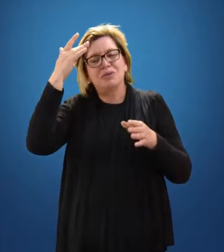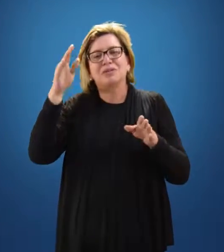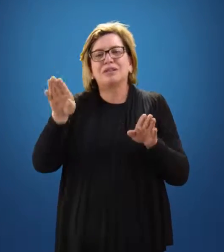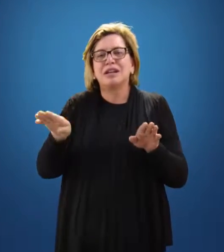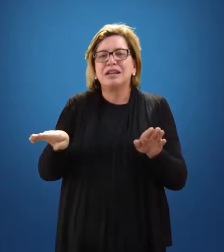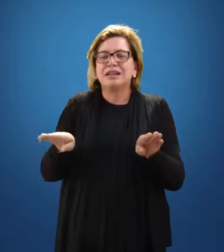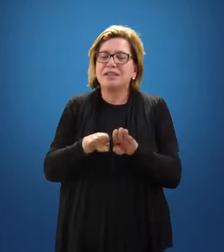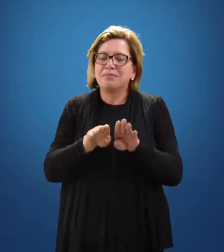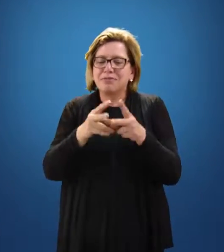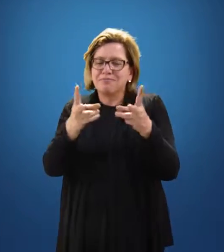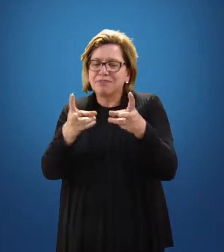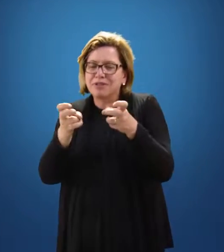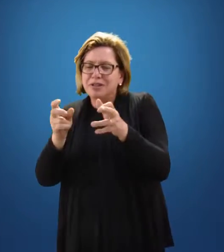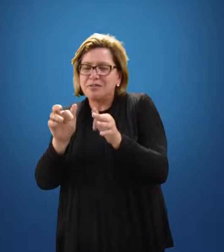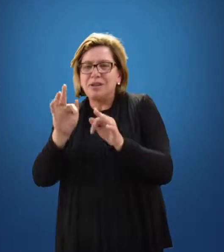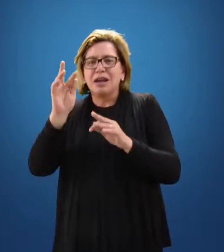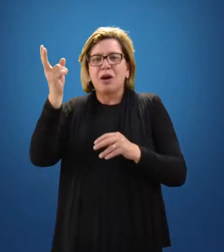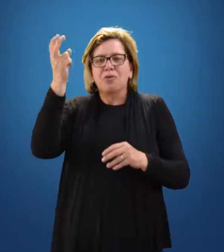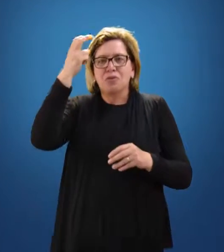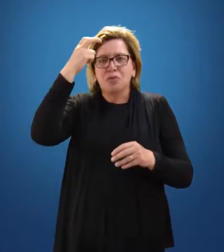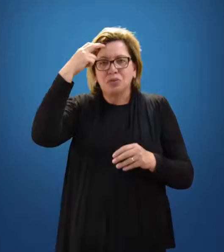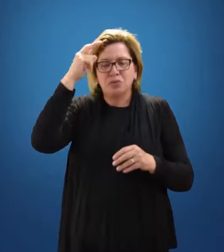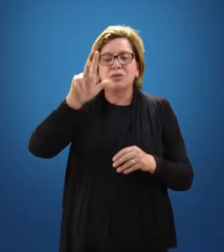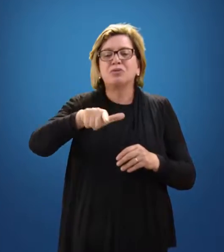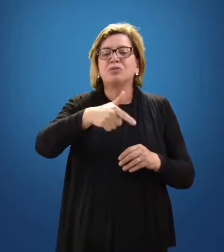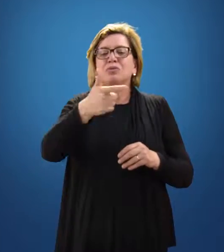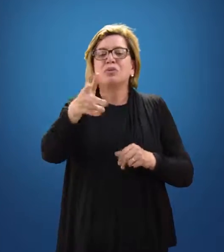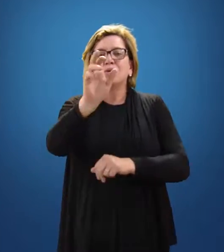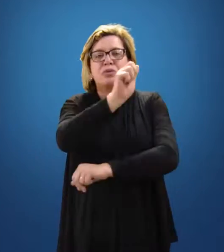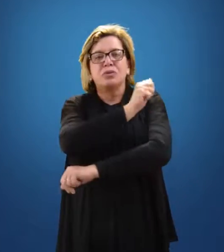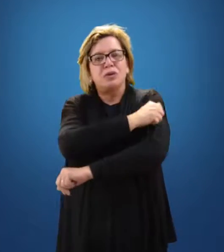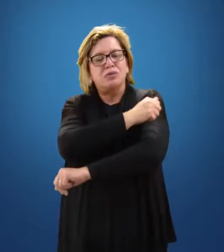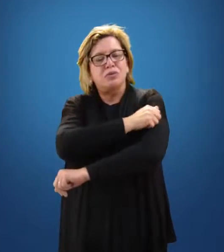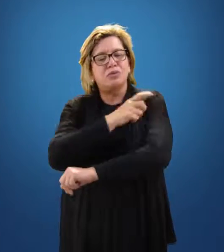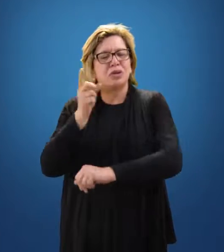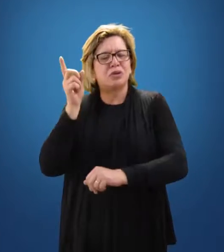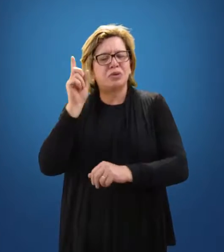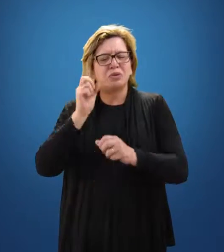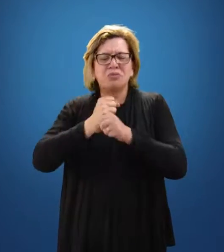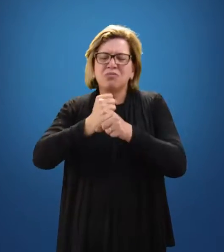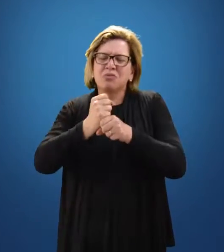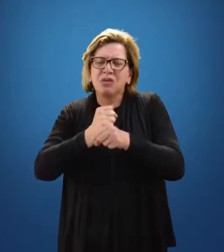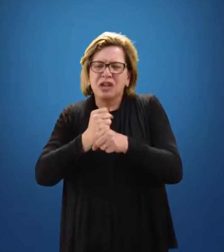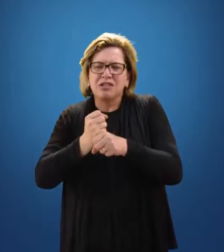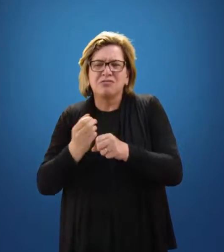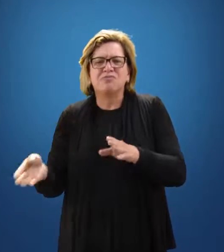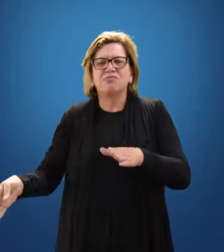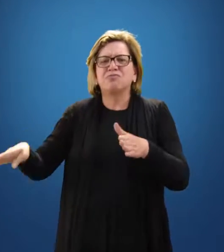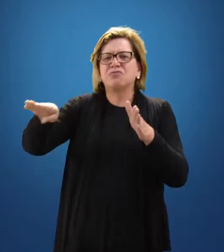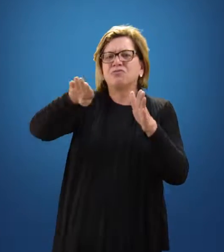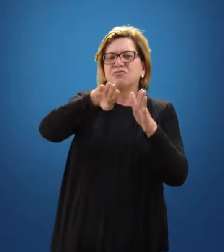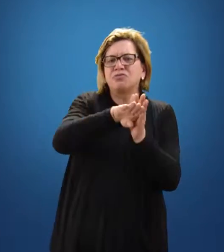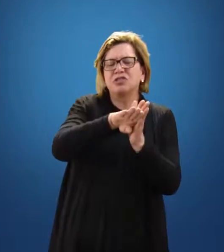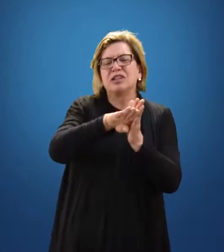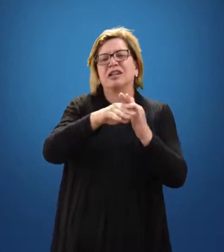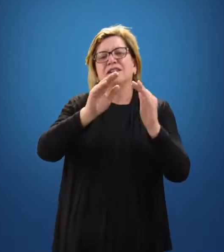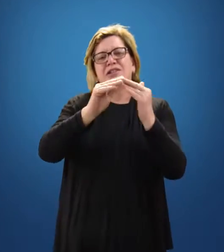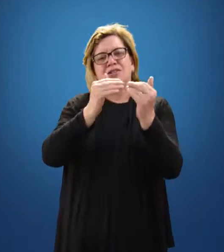a cultura dos outros, dos alunos que chegam para ele todos os anos com diversas formas.